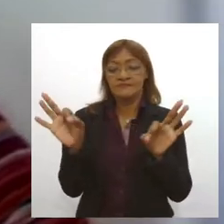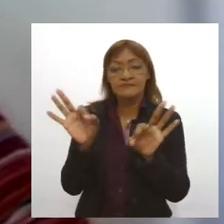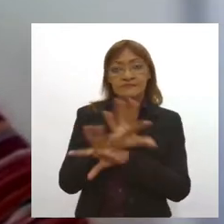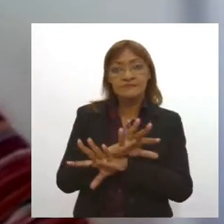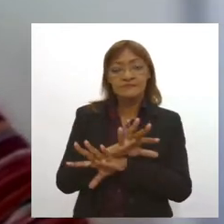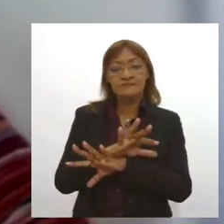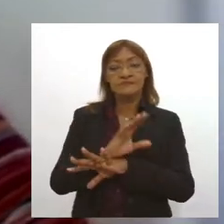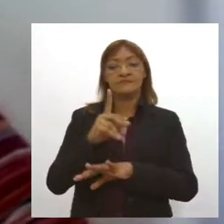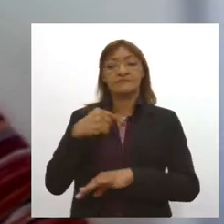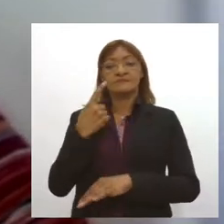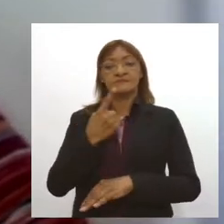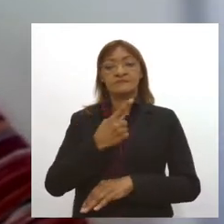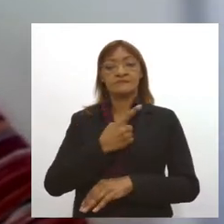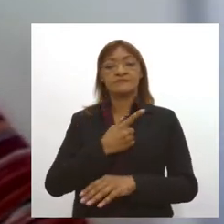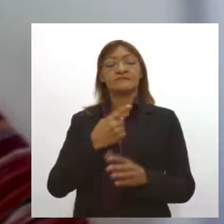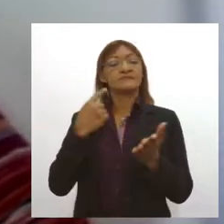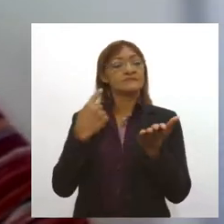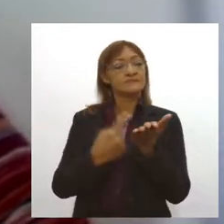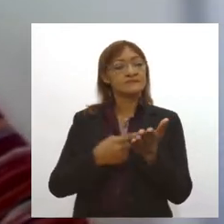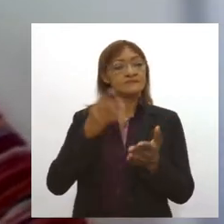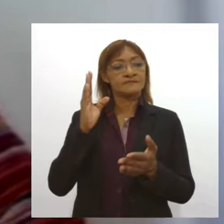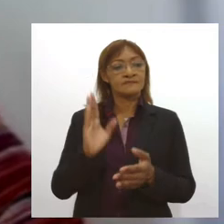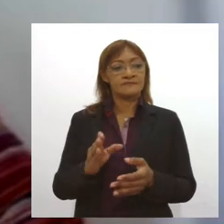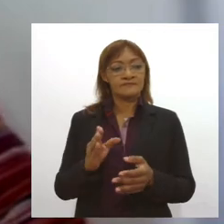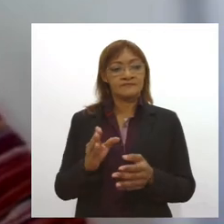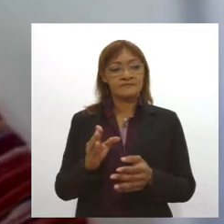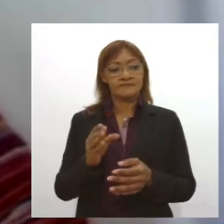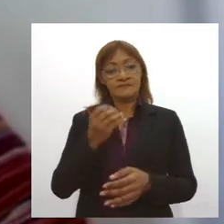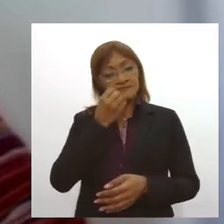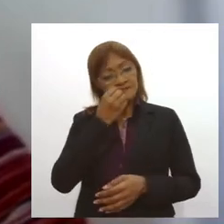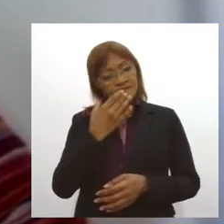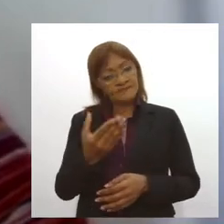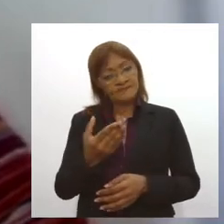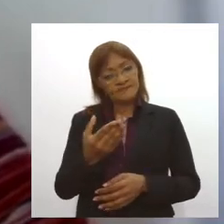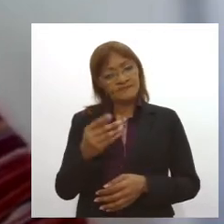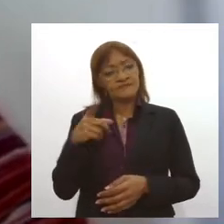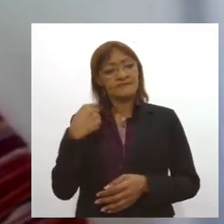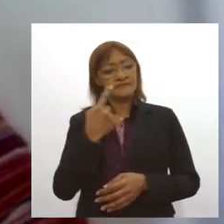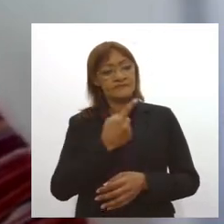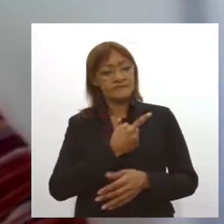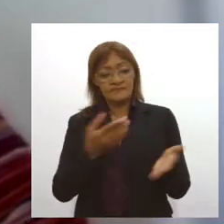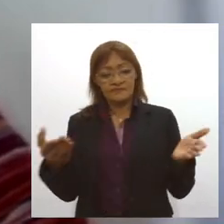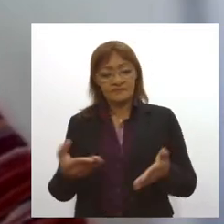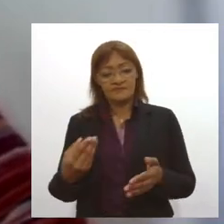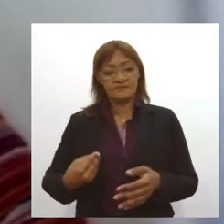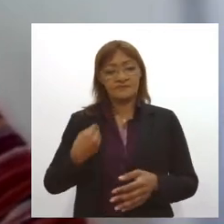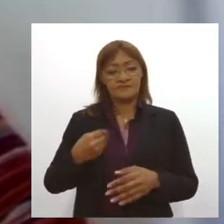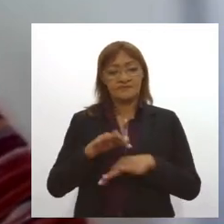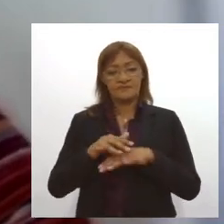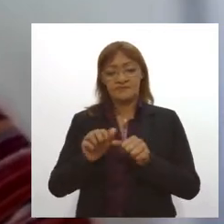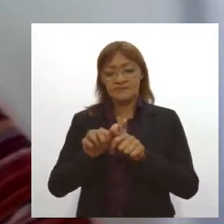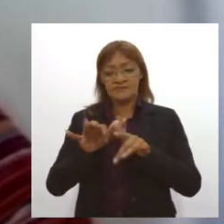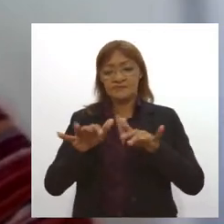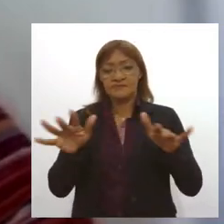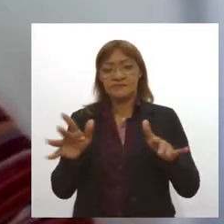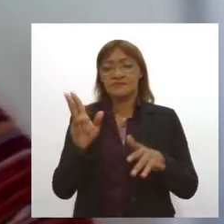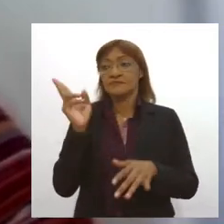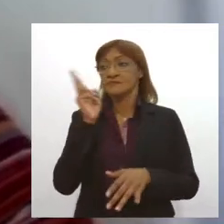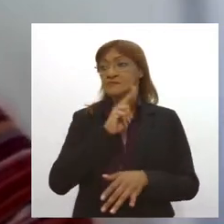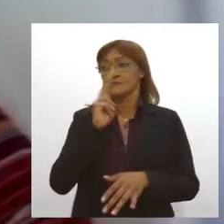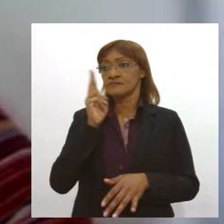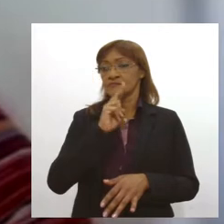realmente tenha uma confirmação da eficácia. Como a gente está no meio de uma pandemia, o uso emergencial, ele tem sido corriqueiro